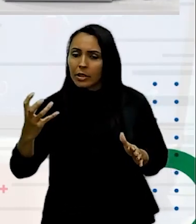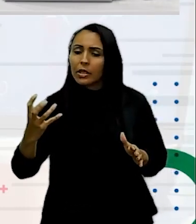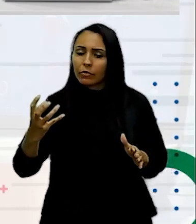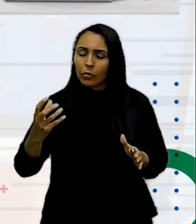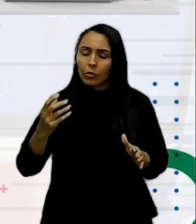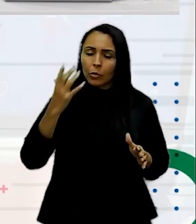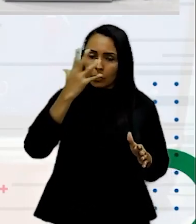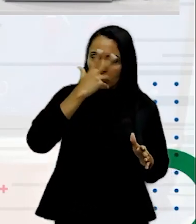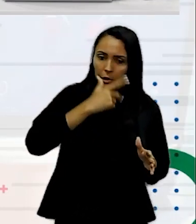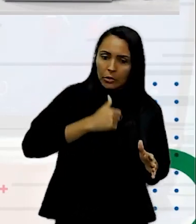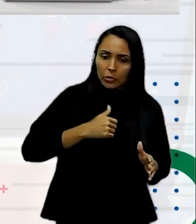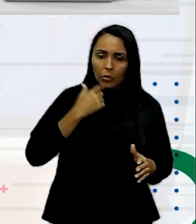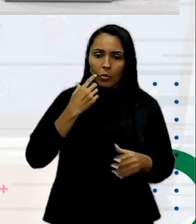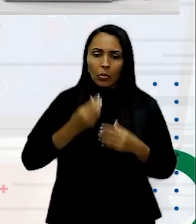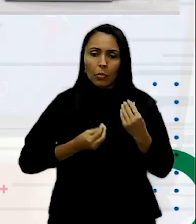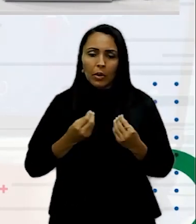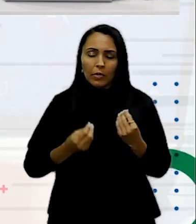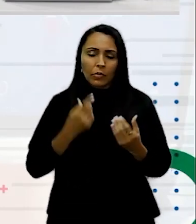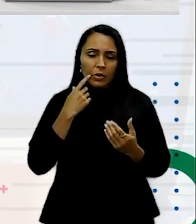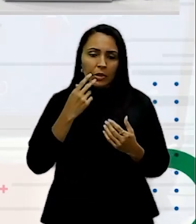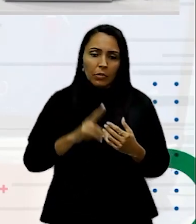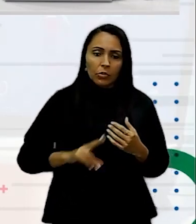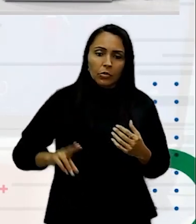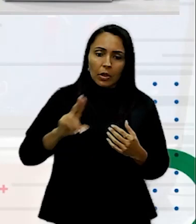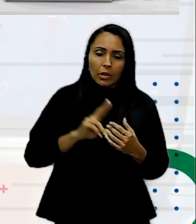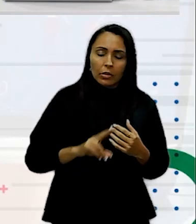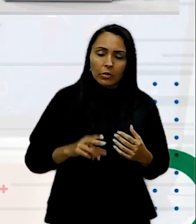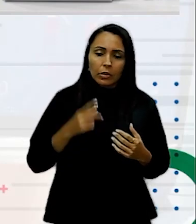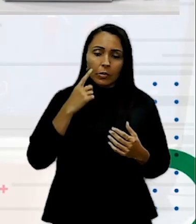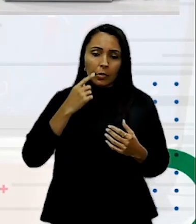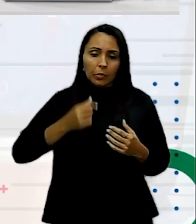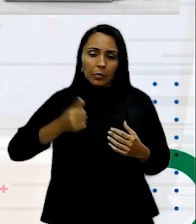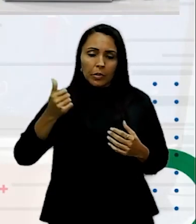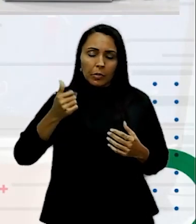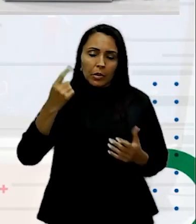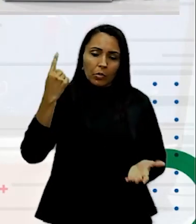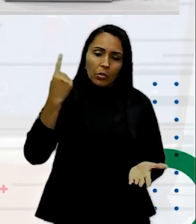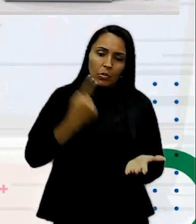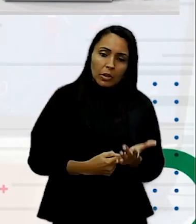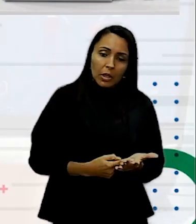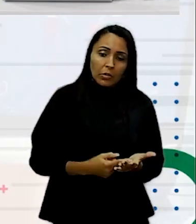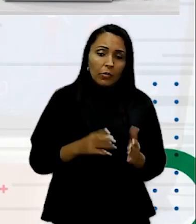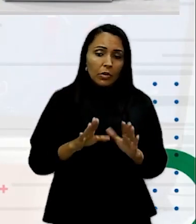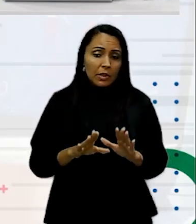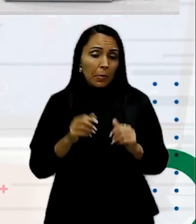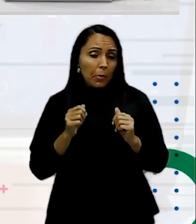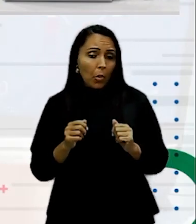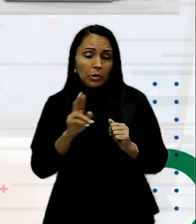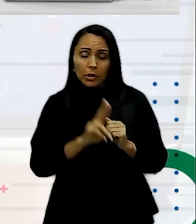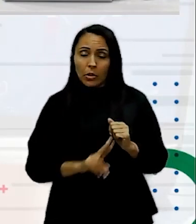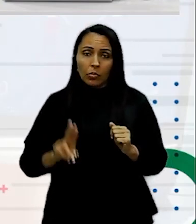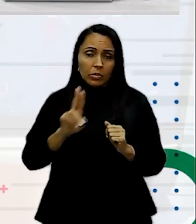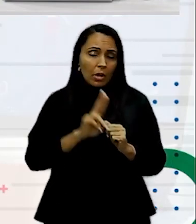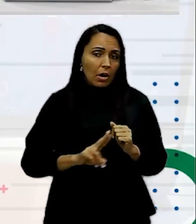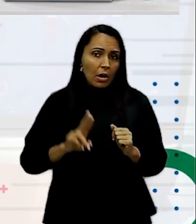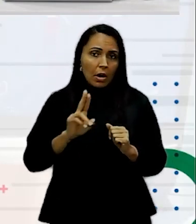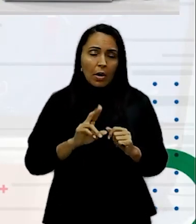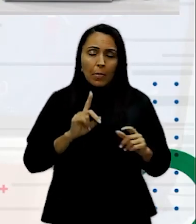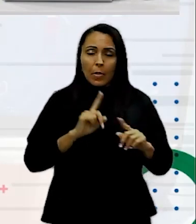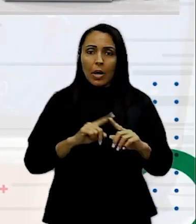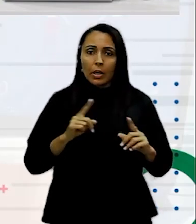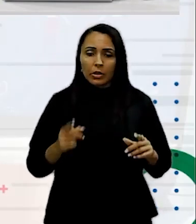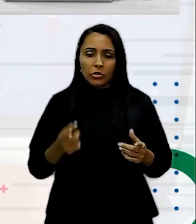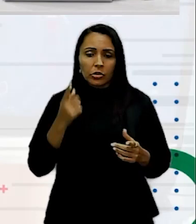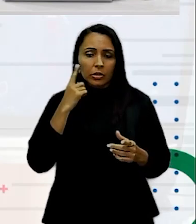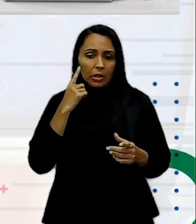Como é que você Como usuário Aquele é o seu primeiro contato Você pode até Não utilizar ainda Mas como eu falei Vai ter sites Que